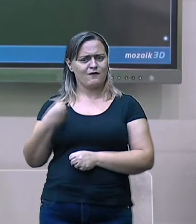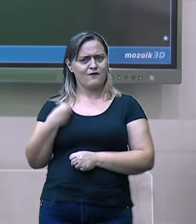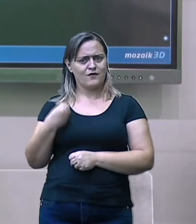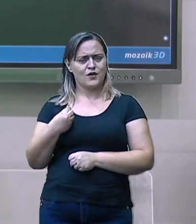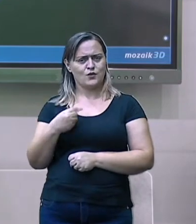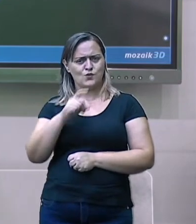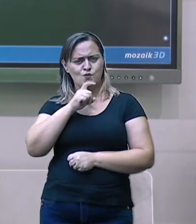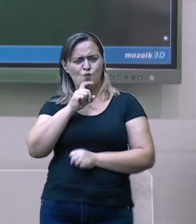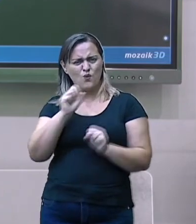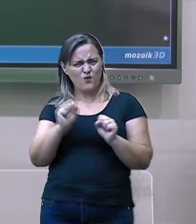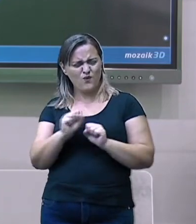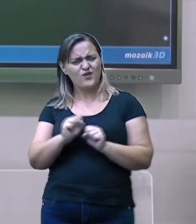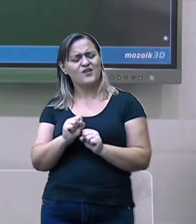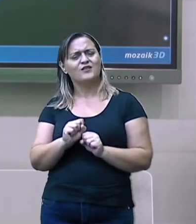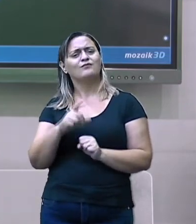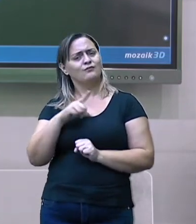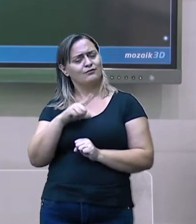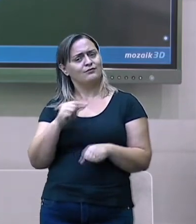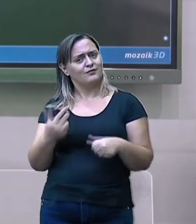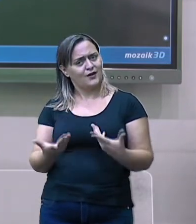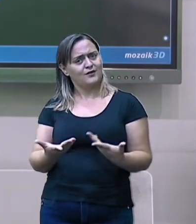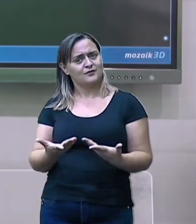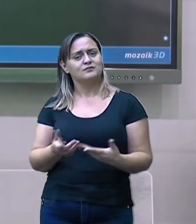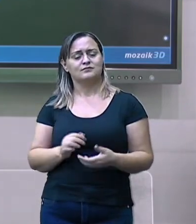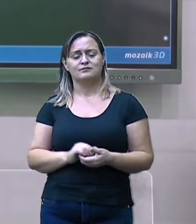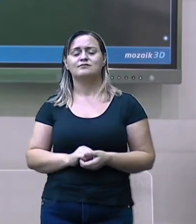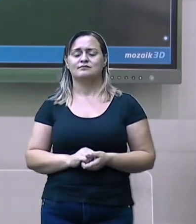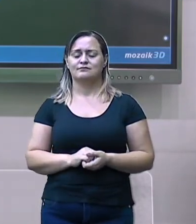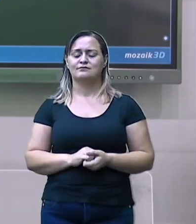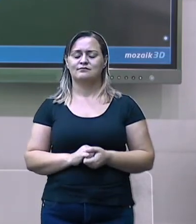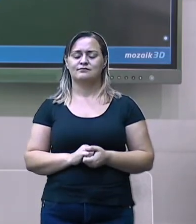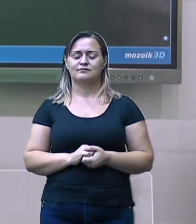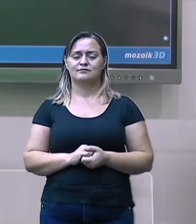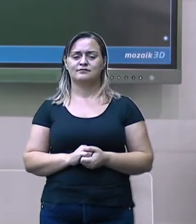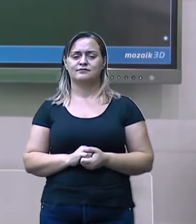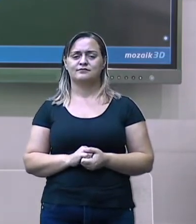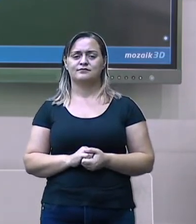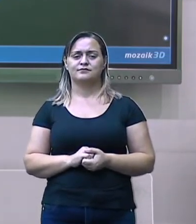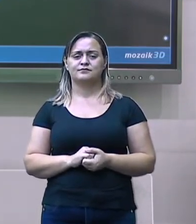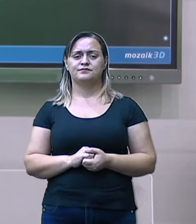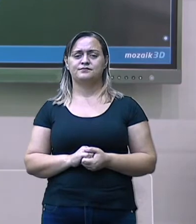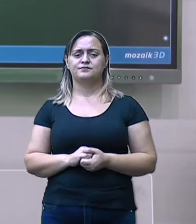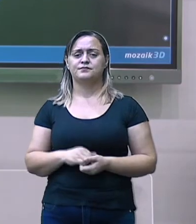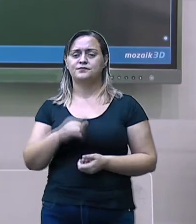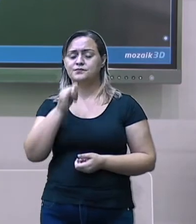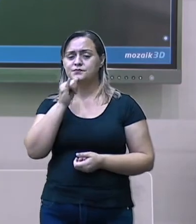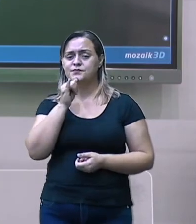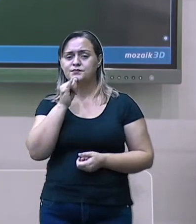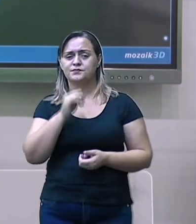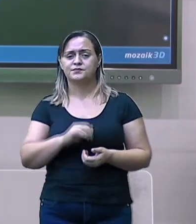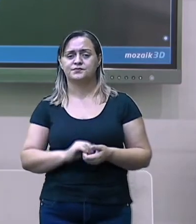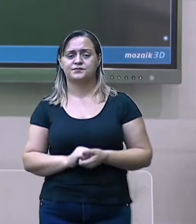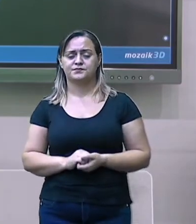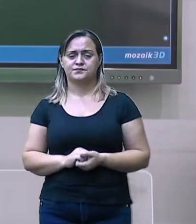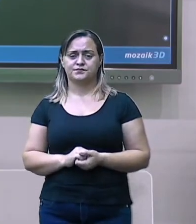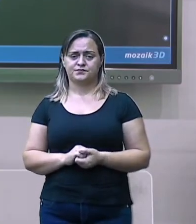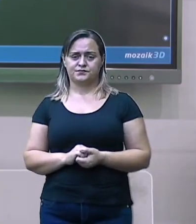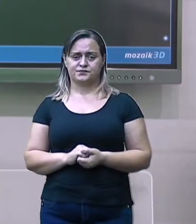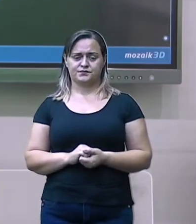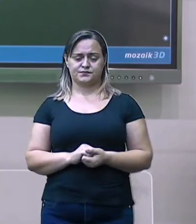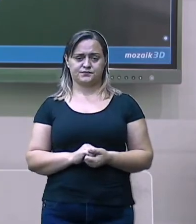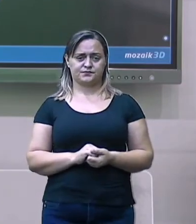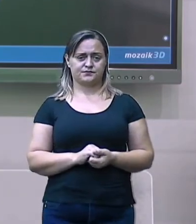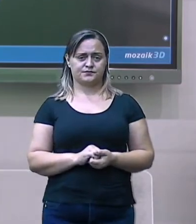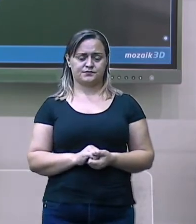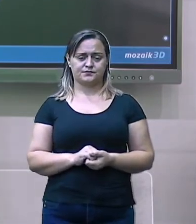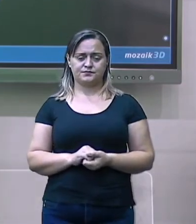Mas nós temos algumas outras perguntas que nós vamos voltar ao nosso slide para a gente estar fazendo durante essa aula.